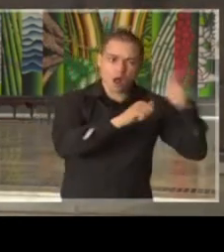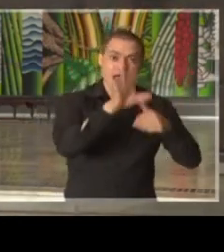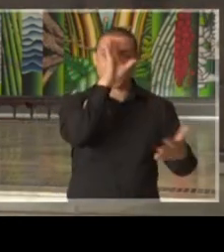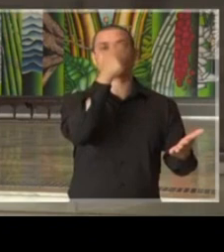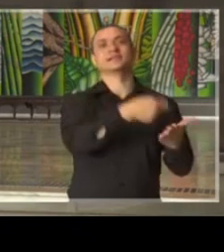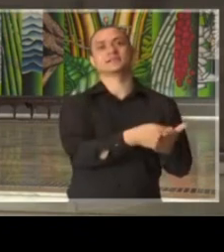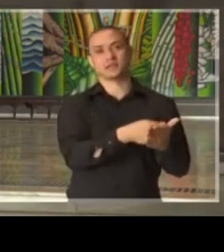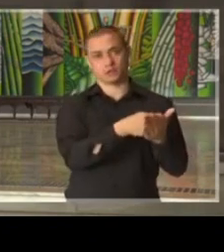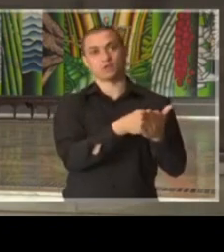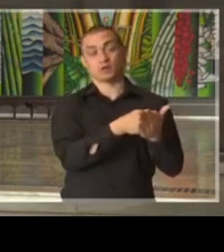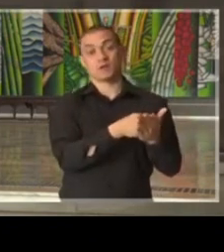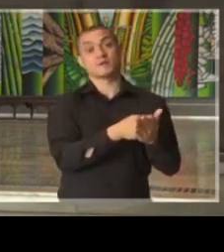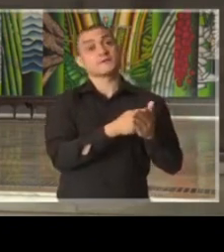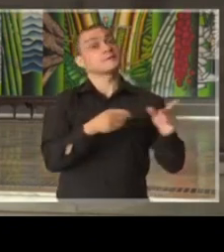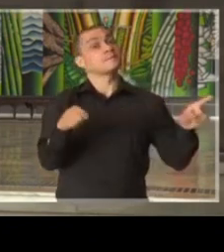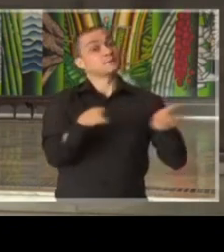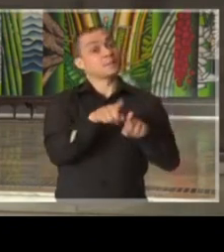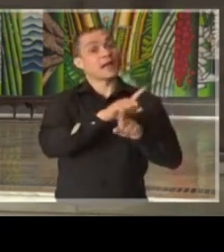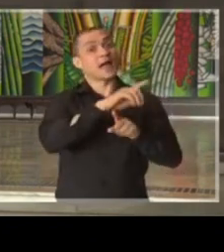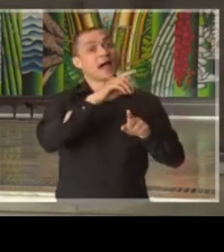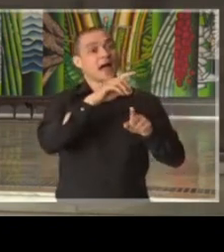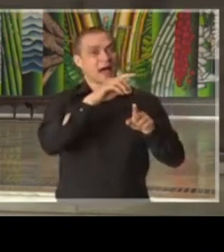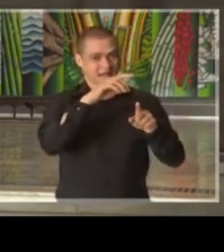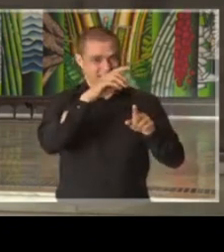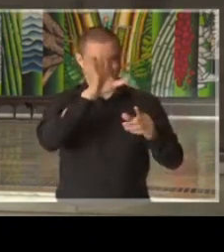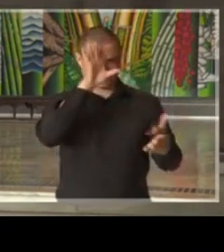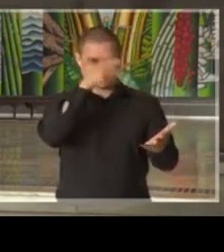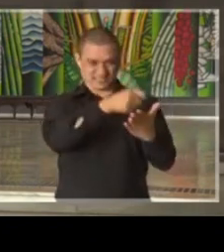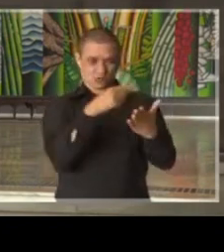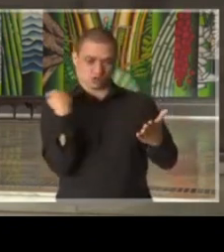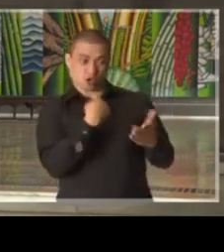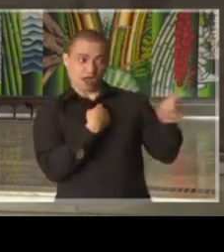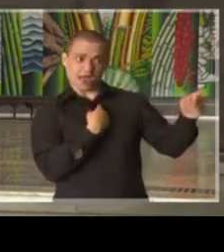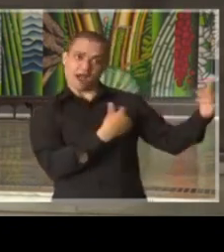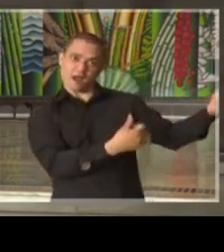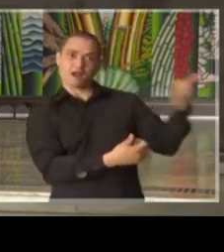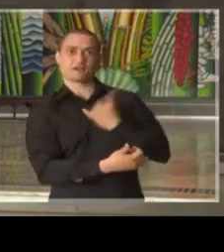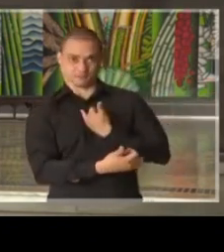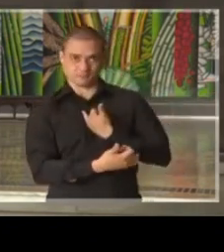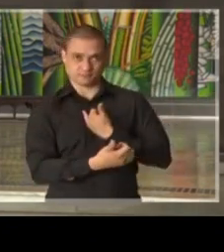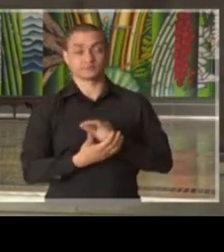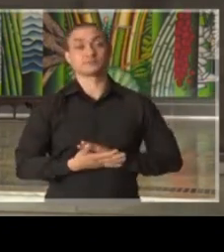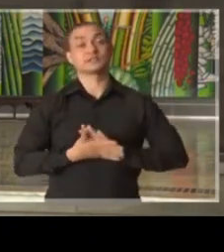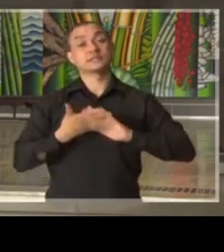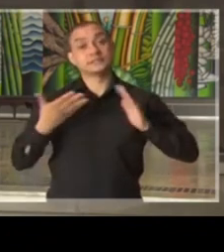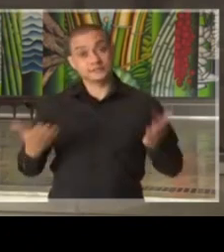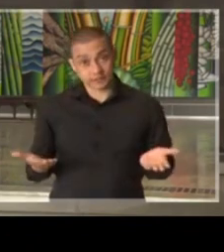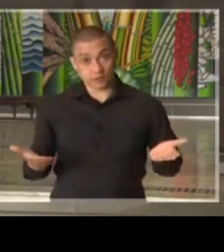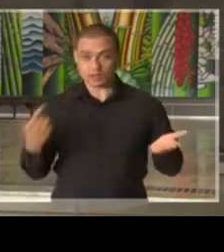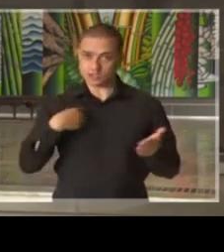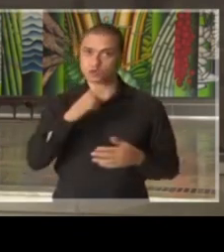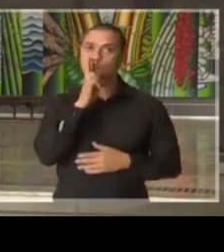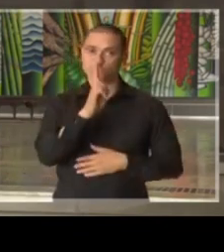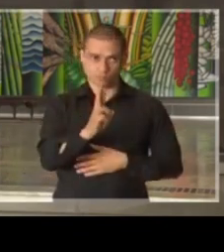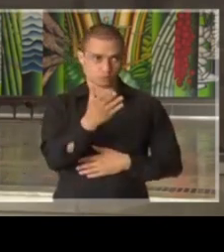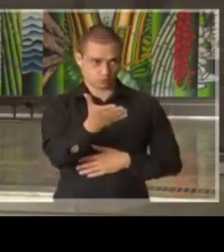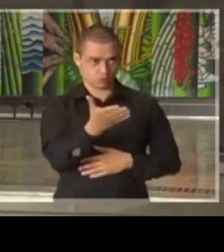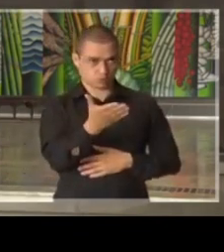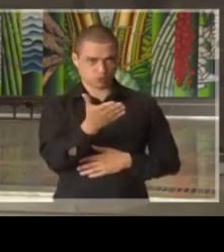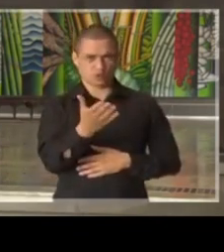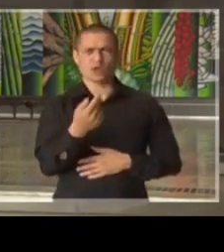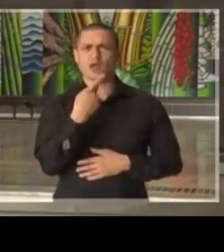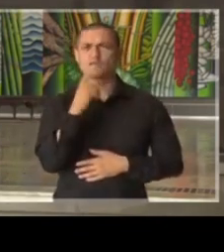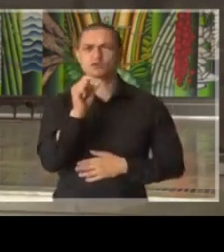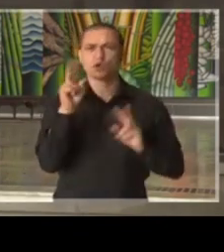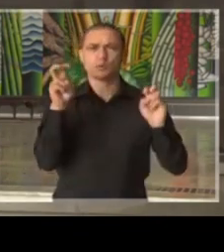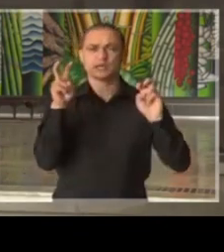decisões e ampara as nossas deliberações. Portanto, com isso nós respondemos. Você fala